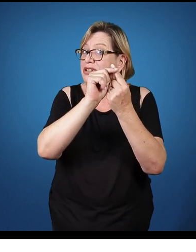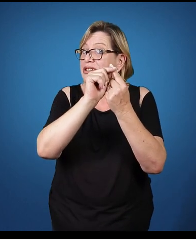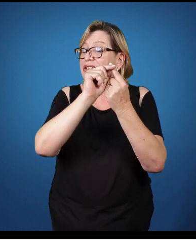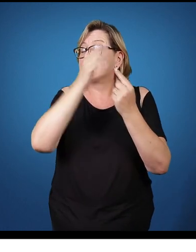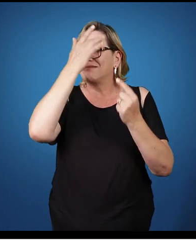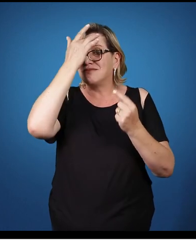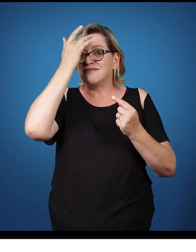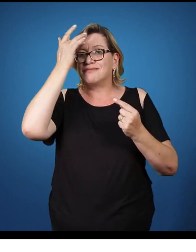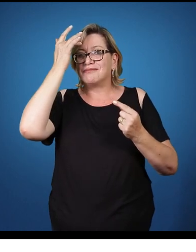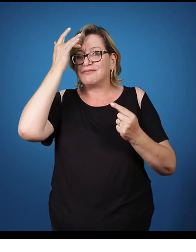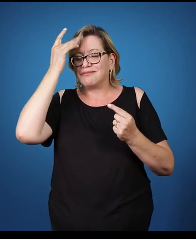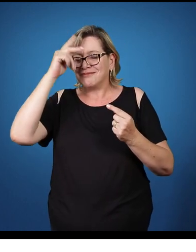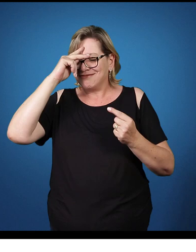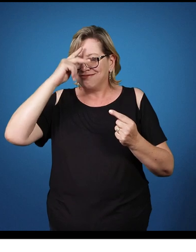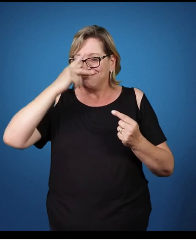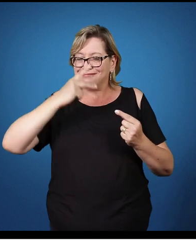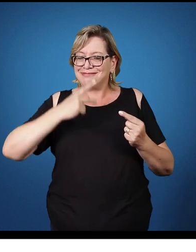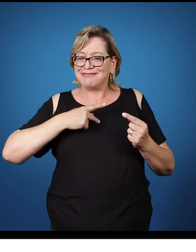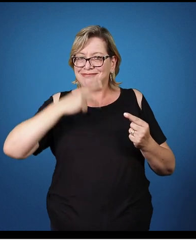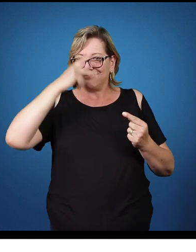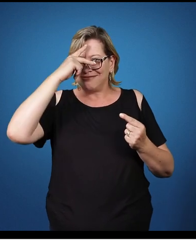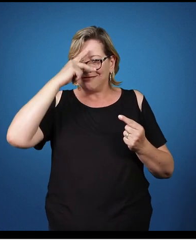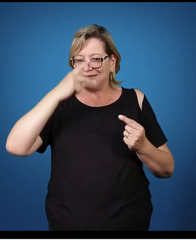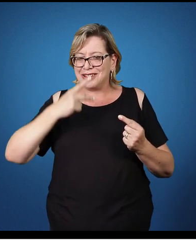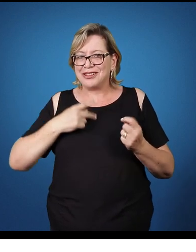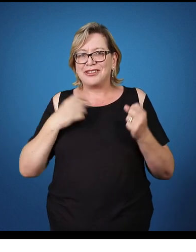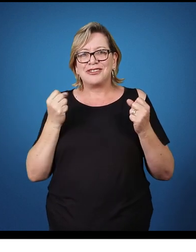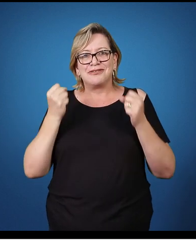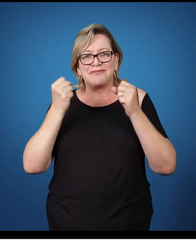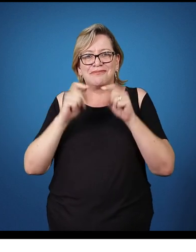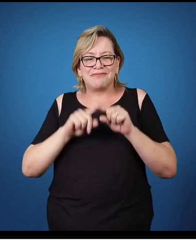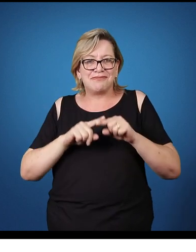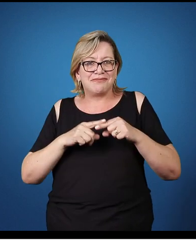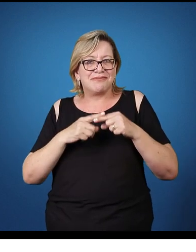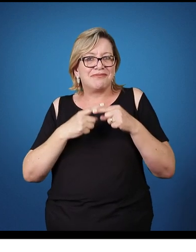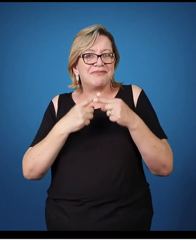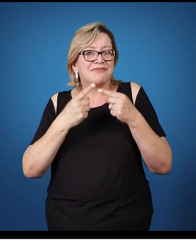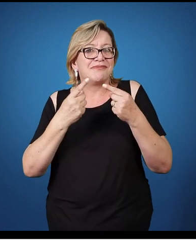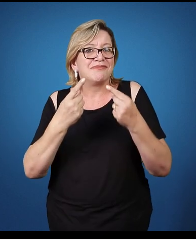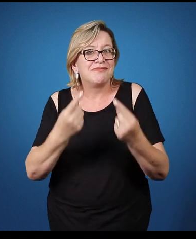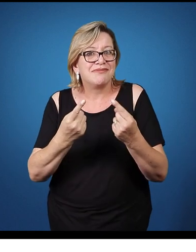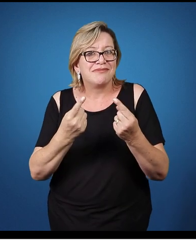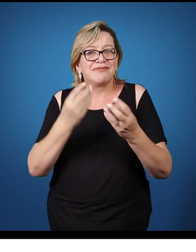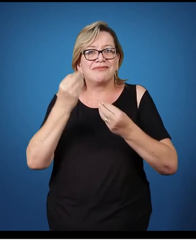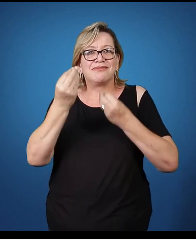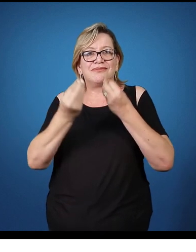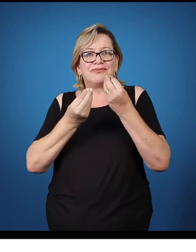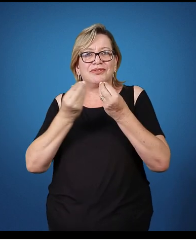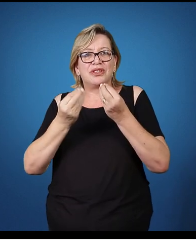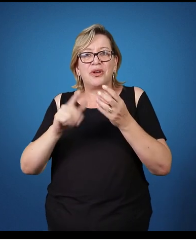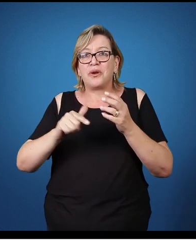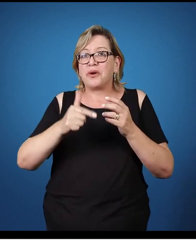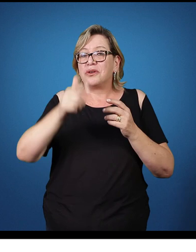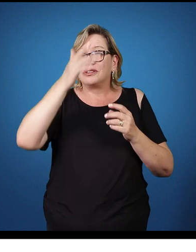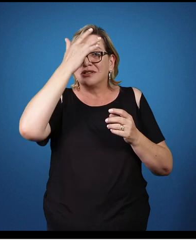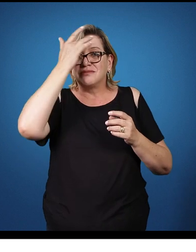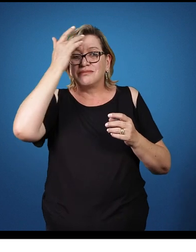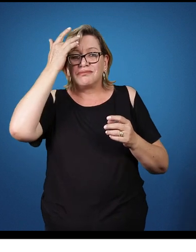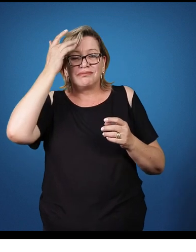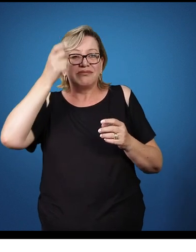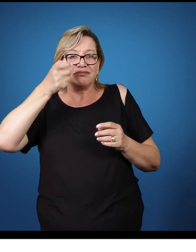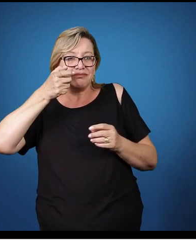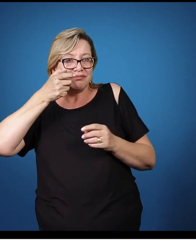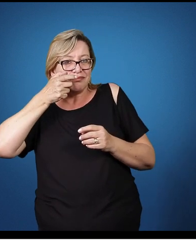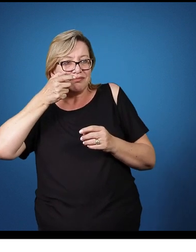ou outro que está atuando, foge completamente àquilo que os que estão observando ou